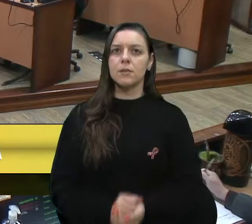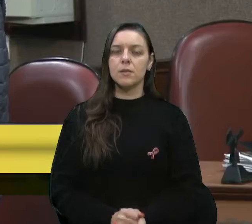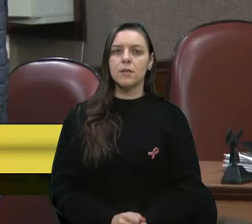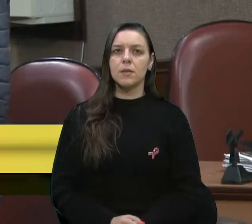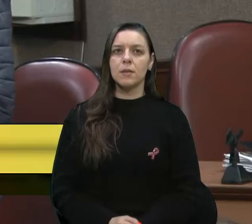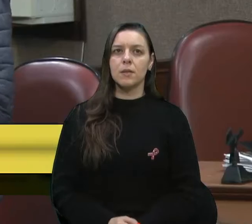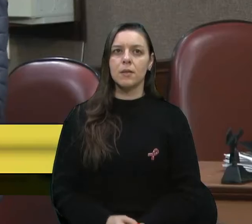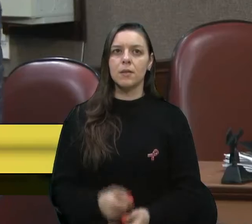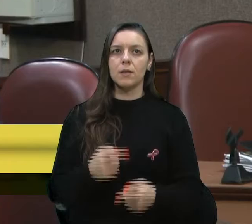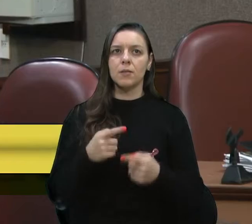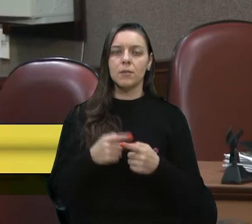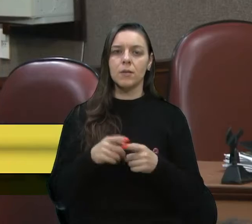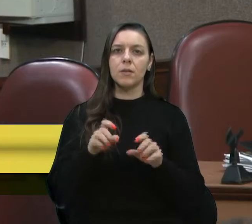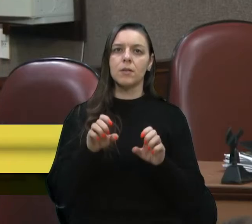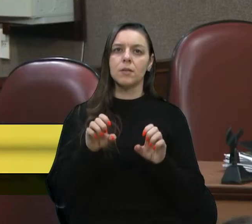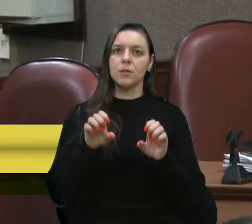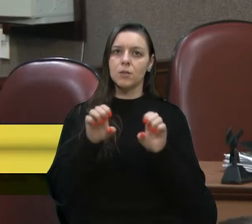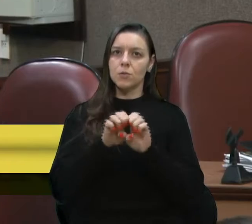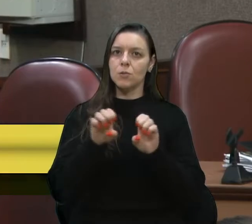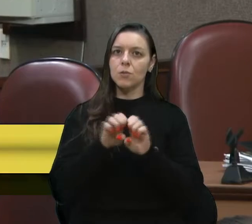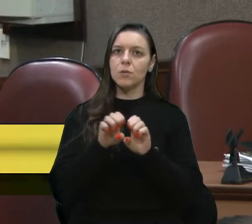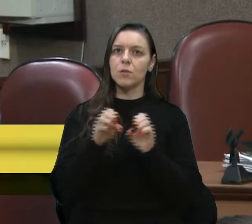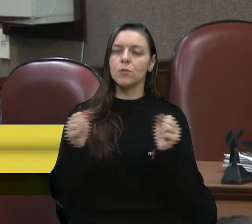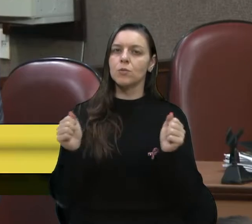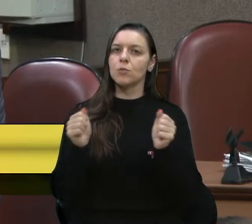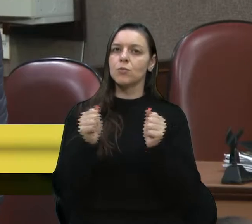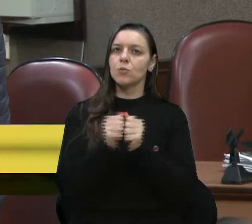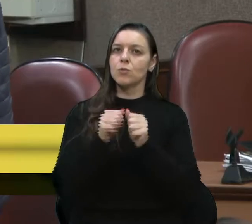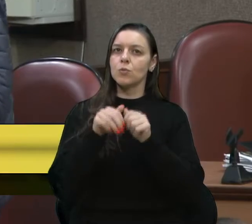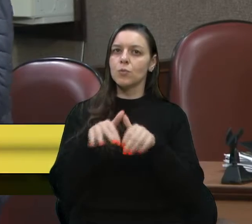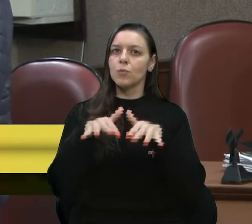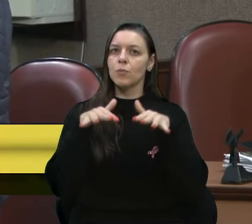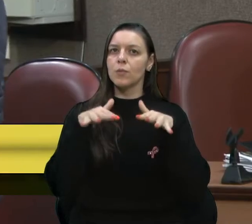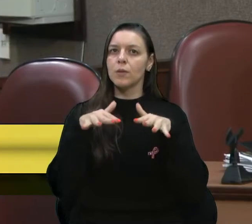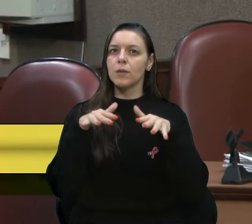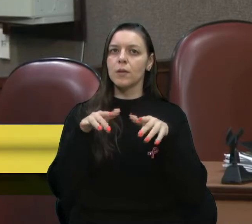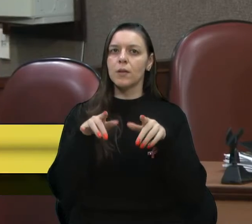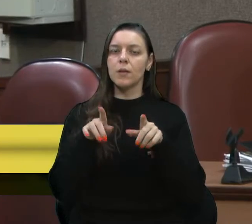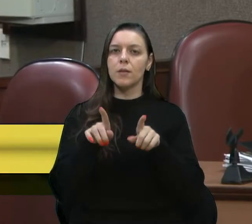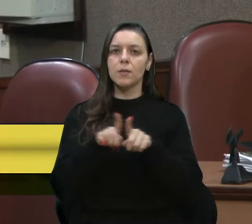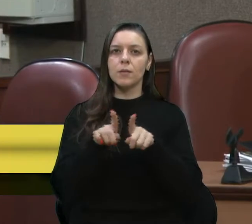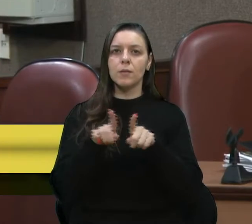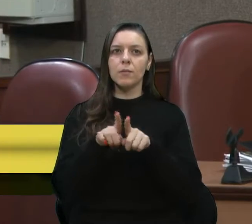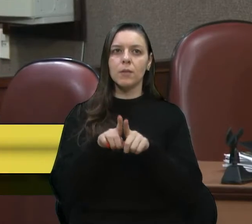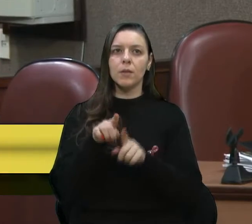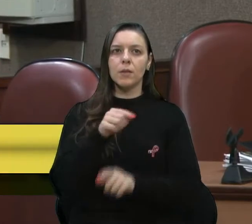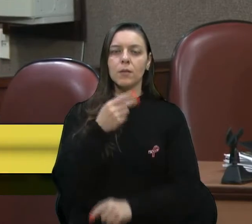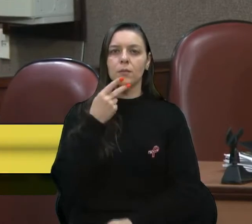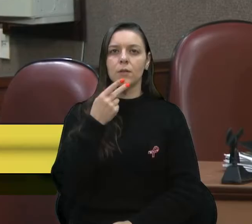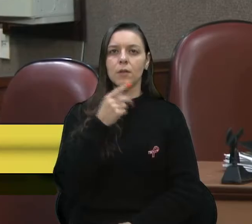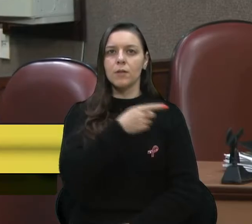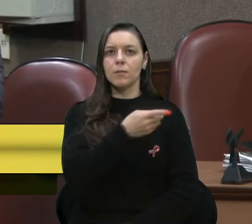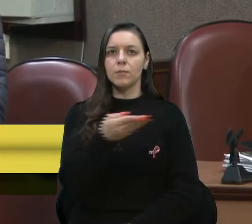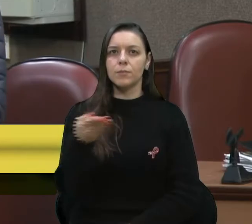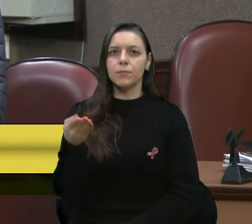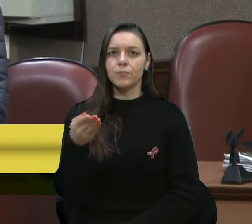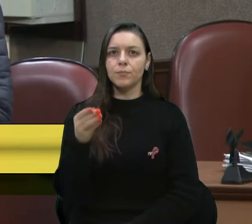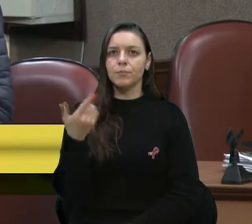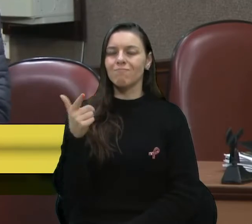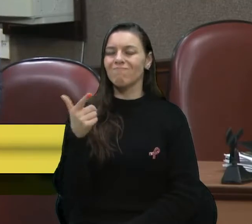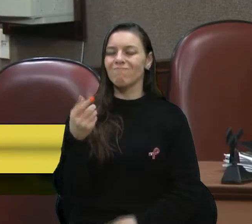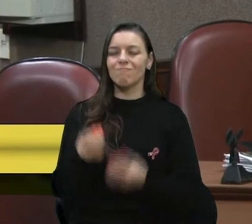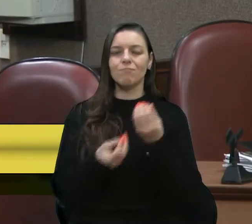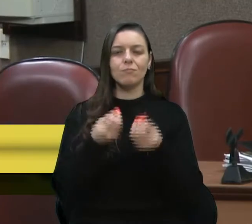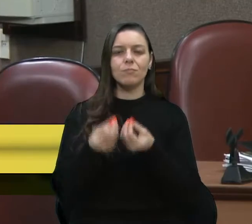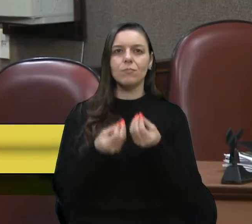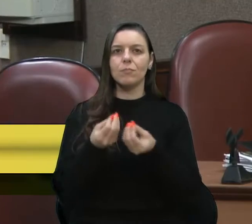que construímos, acredito que junto nesse plenário, e dizer a senhora que não tem mais condições,